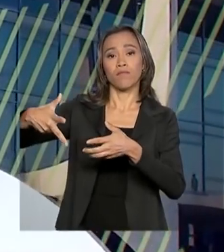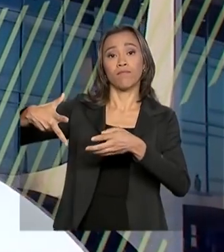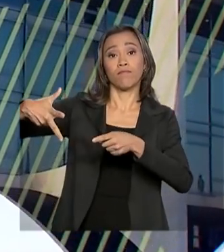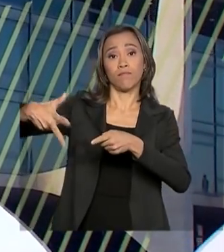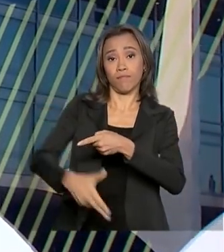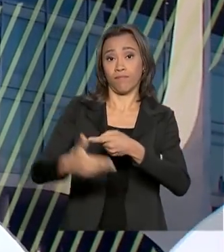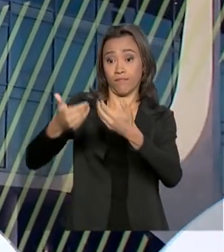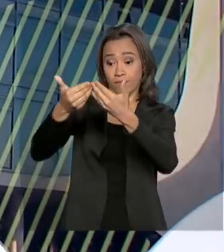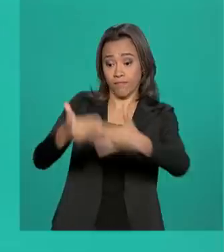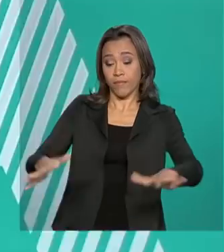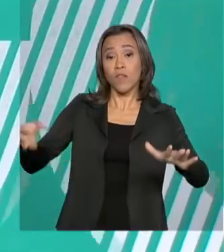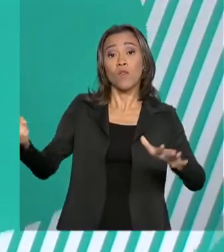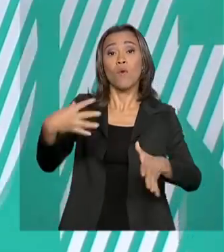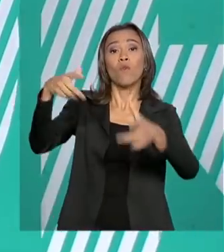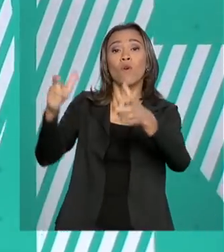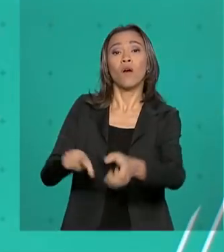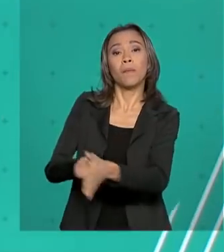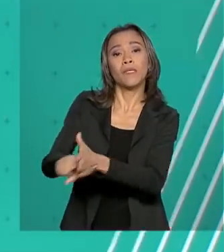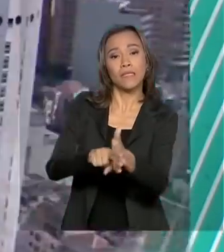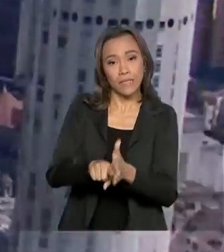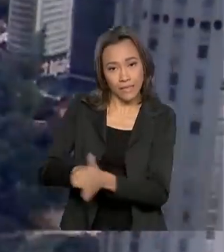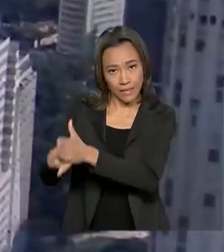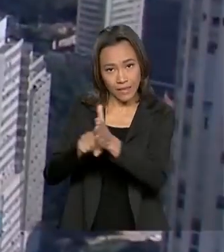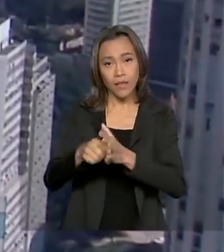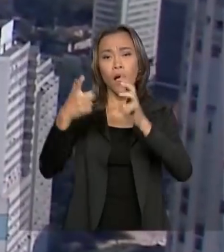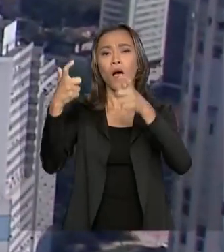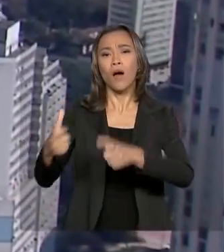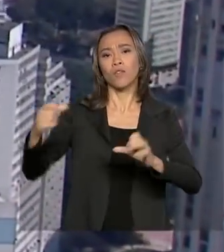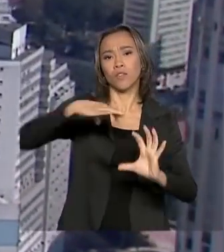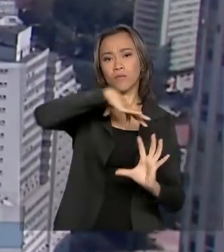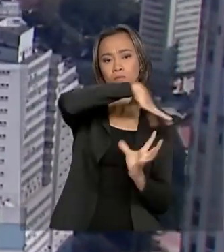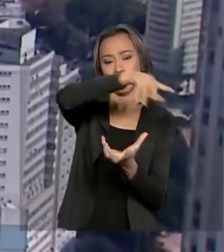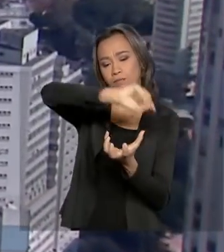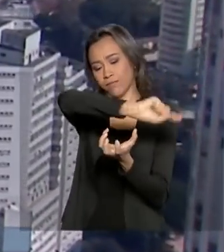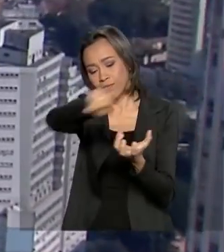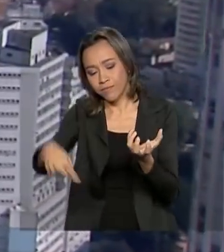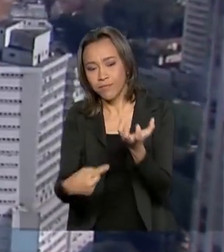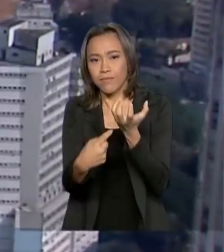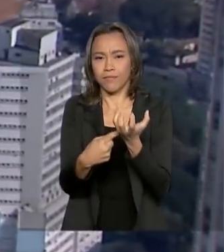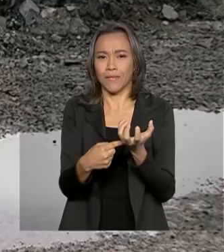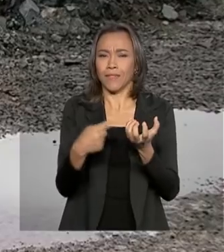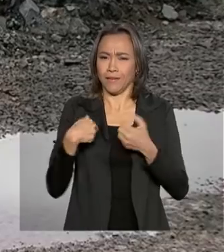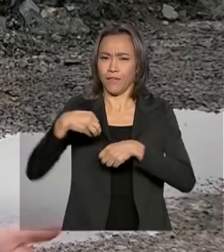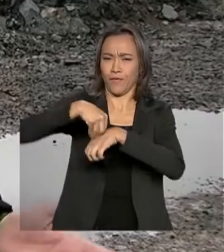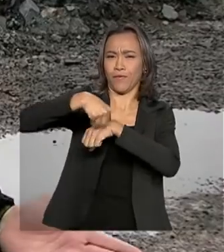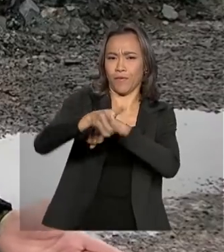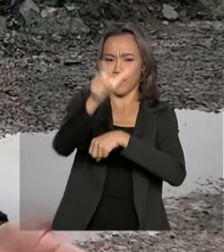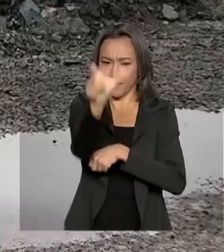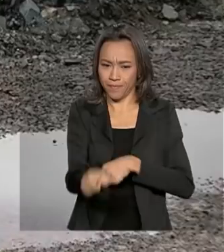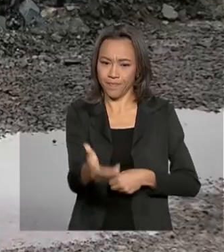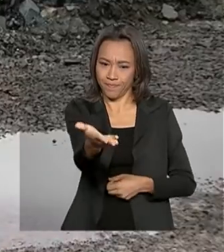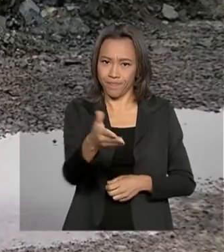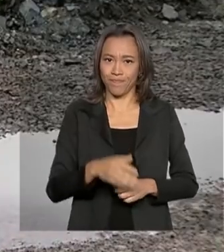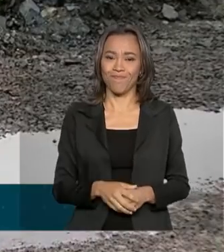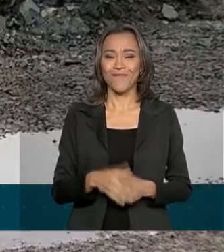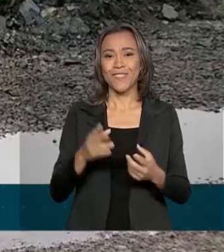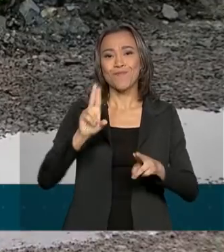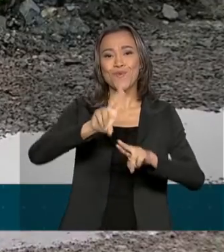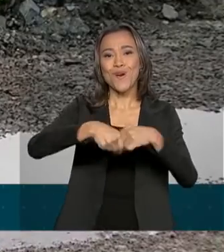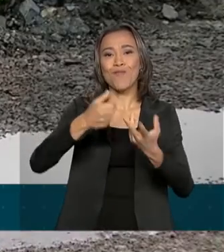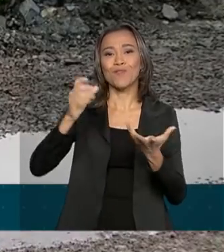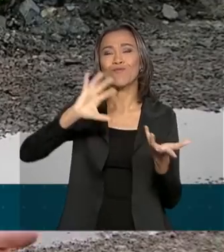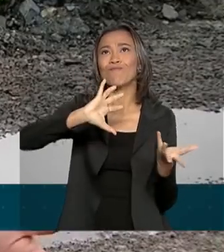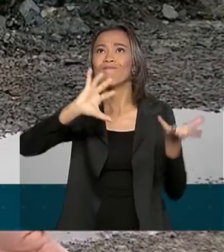repórter Maurício de Almeida conta os detalhes para a gente direto do continente gelado. Olá, o mau tempo impediu a